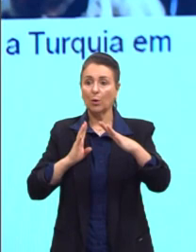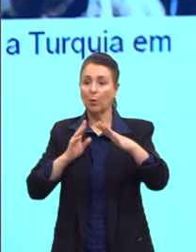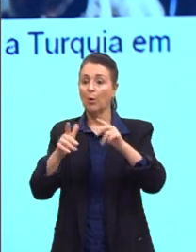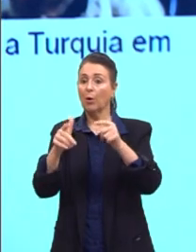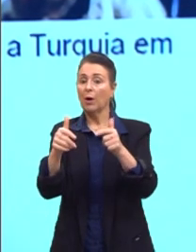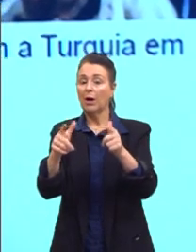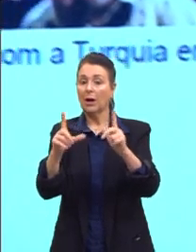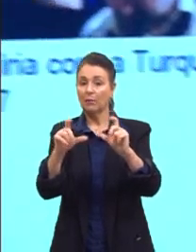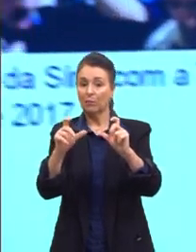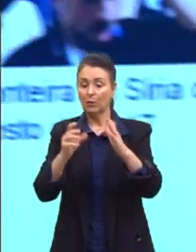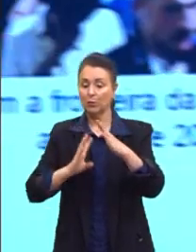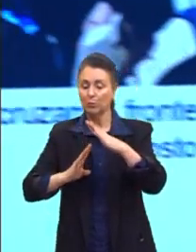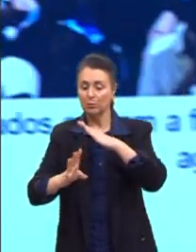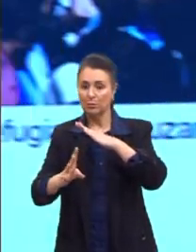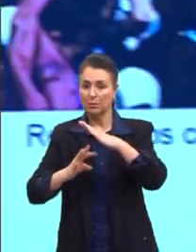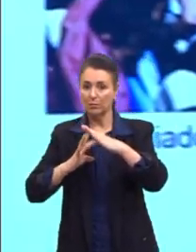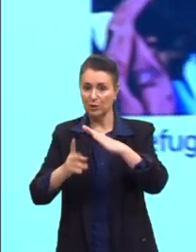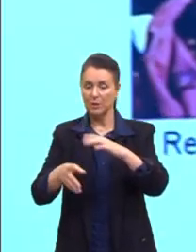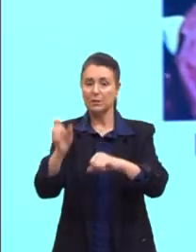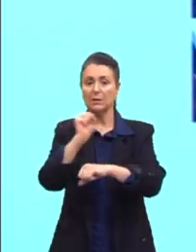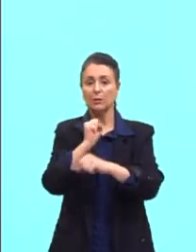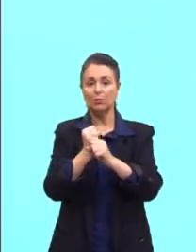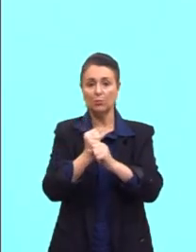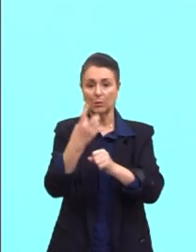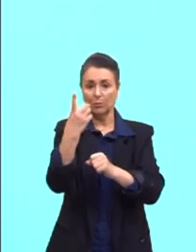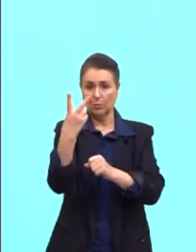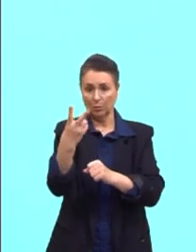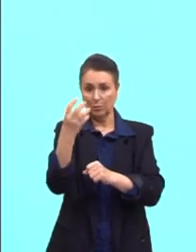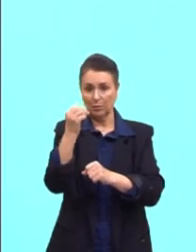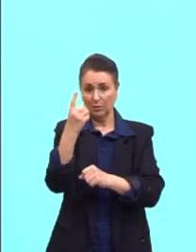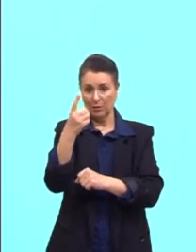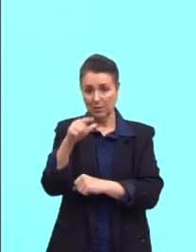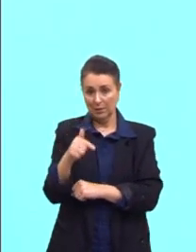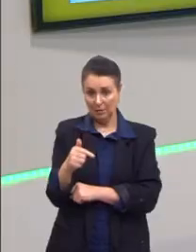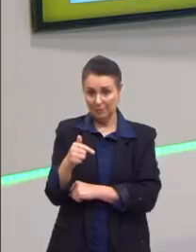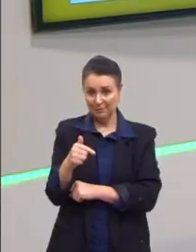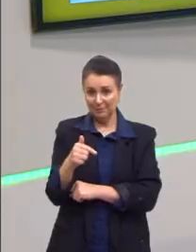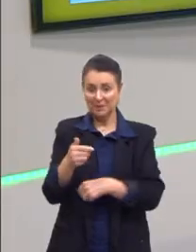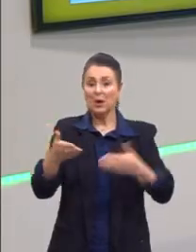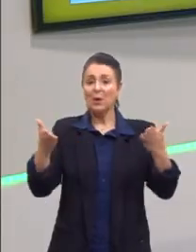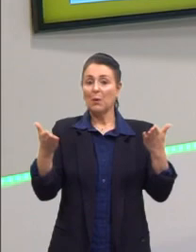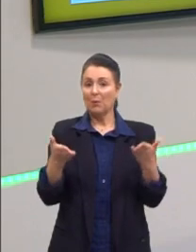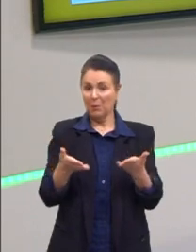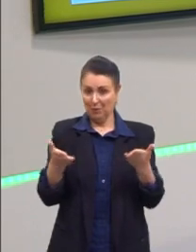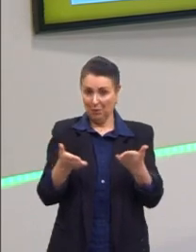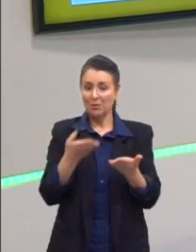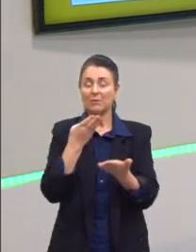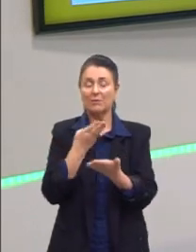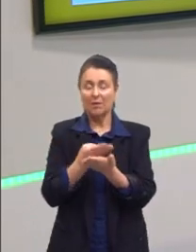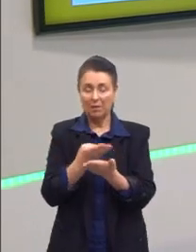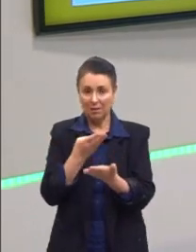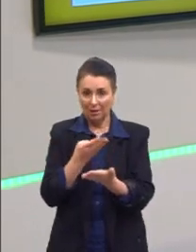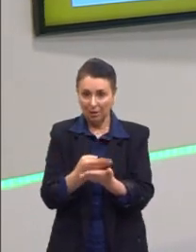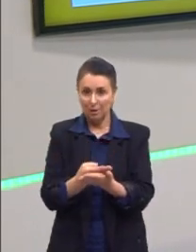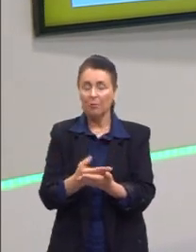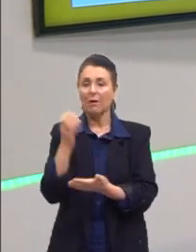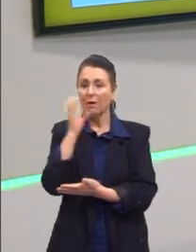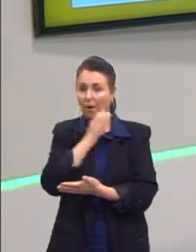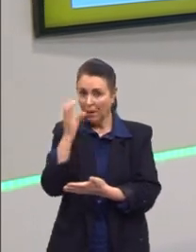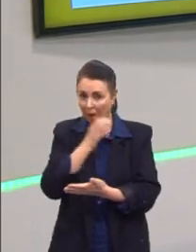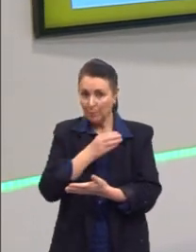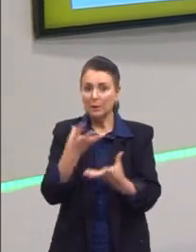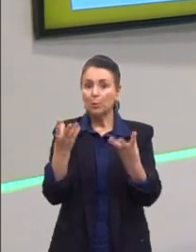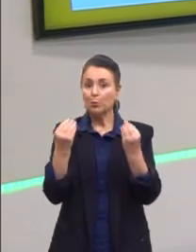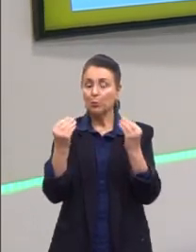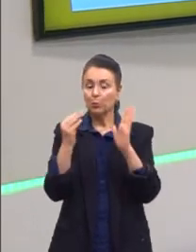cruzando a fronteira em 2017. Pessoal, hoje, então, a aula foi um pouco corrida, um pouco pesada